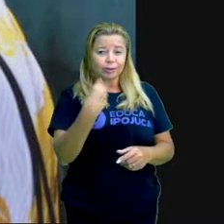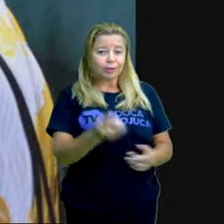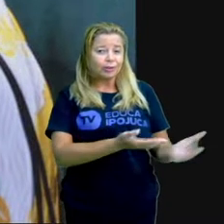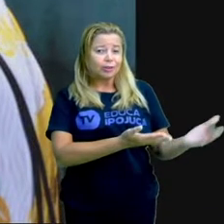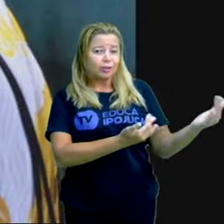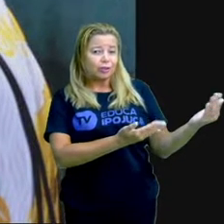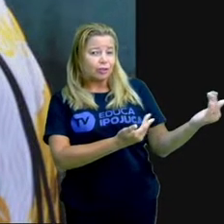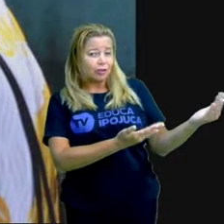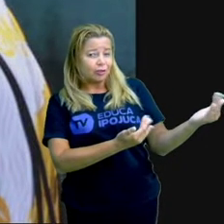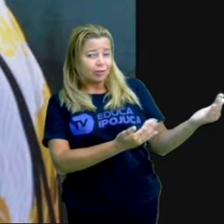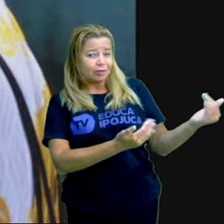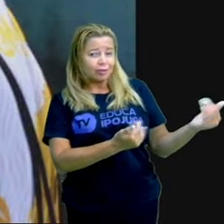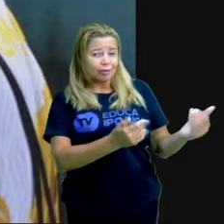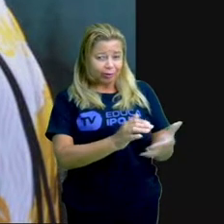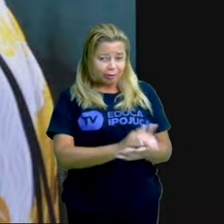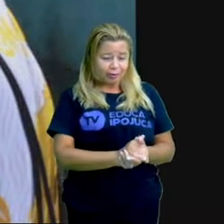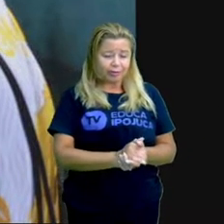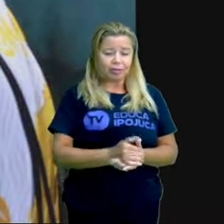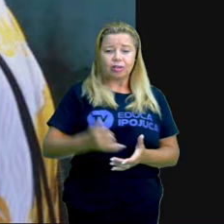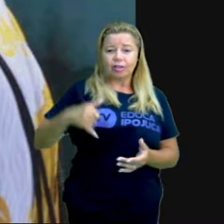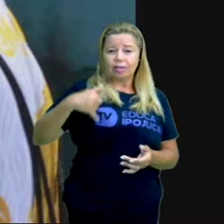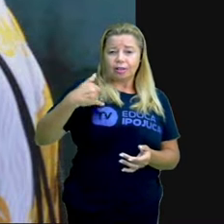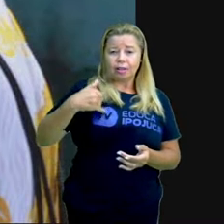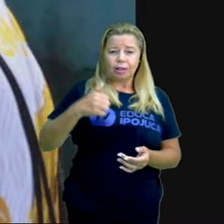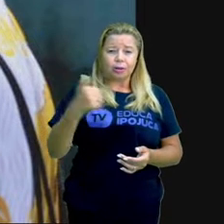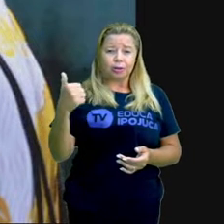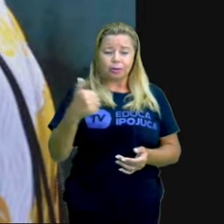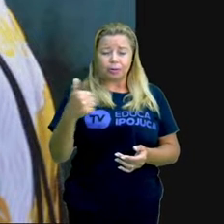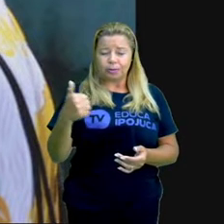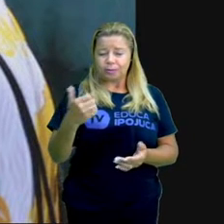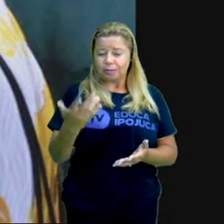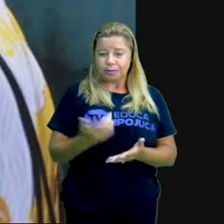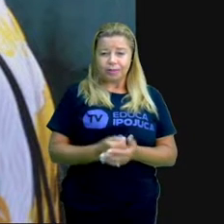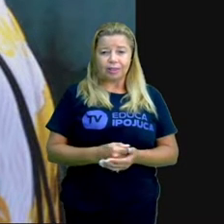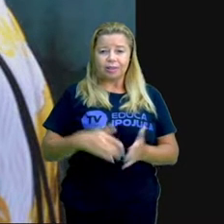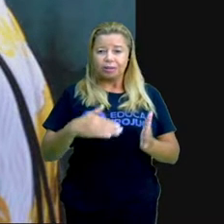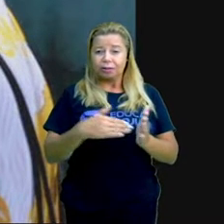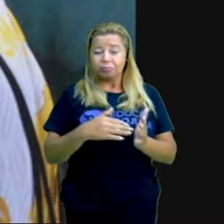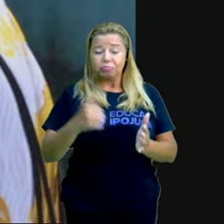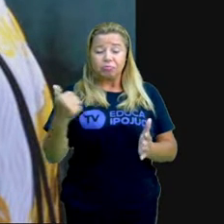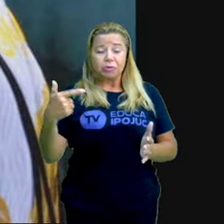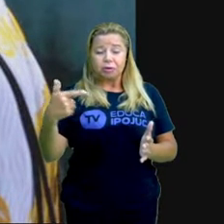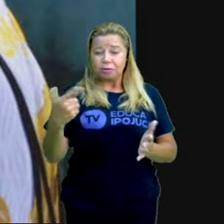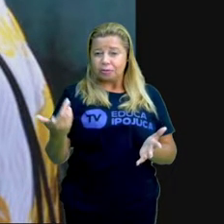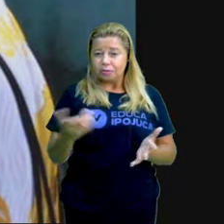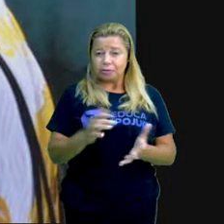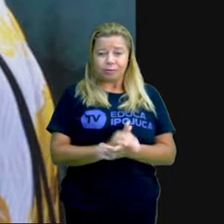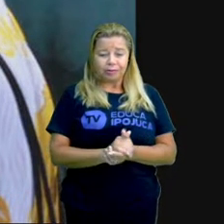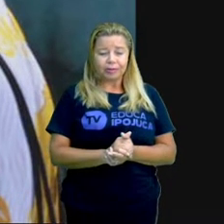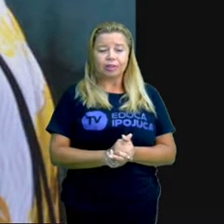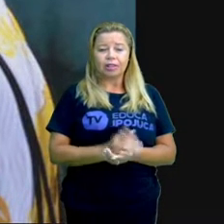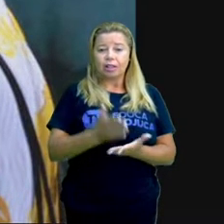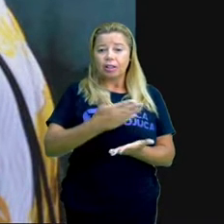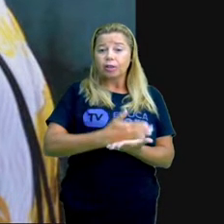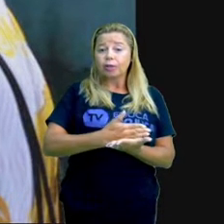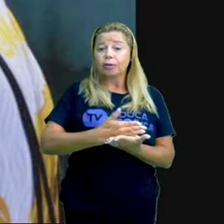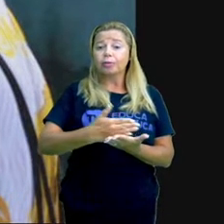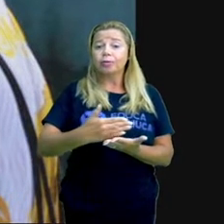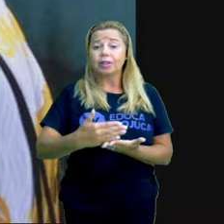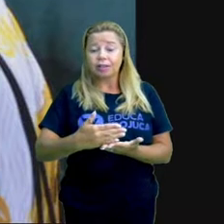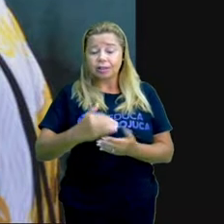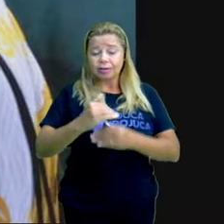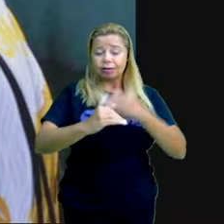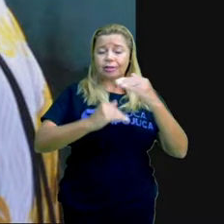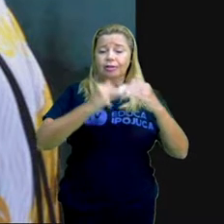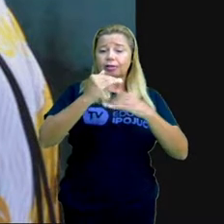adolescentes, os nossos pré-adolescentes, nossos pequenos adultos, né, que começam a entrar na